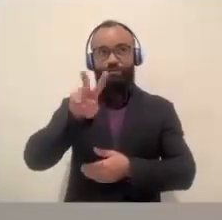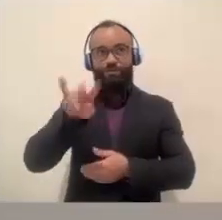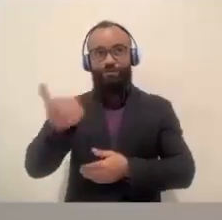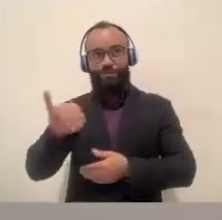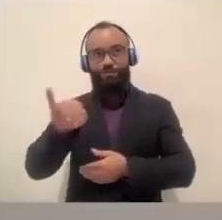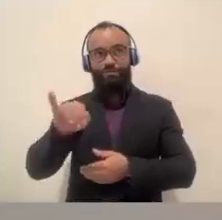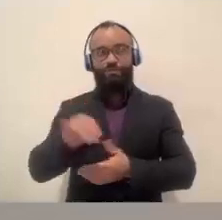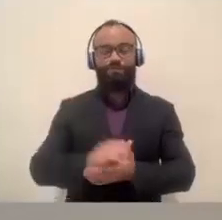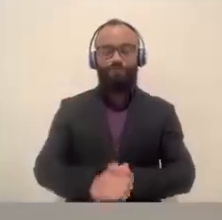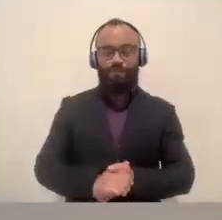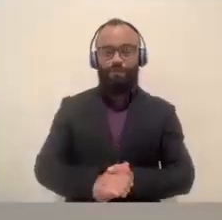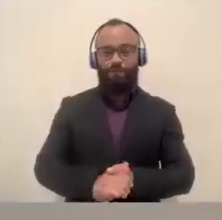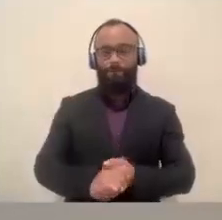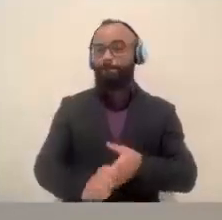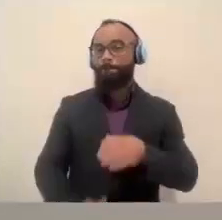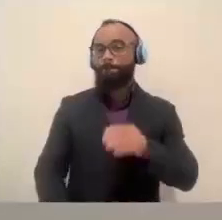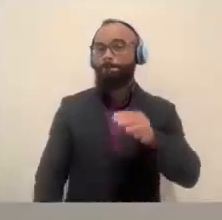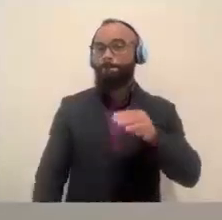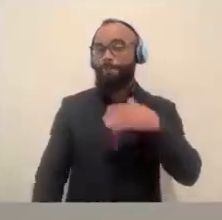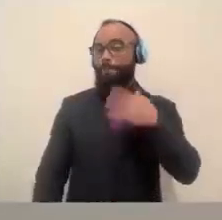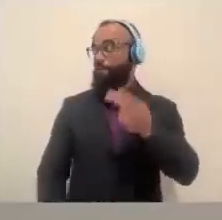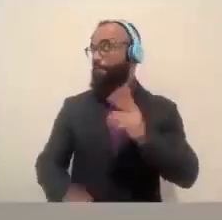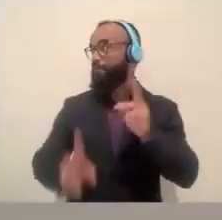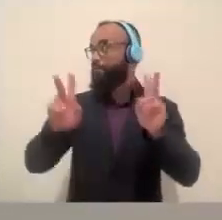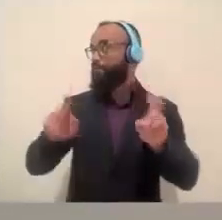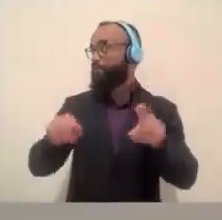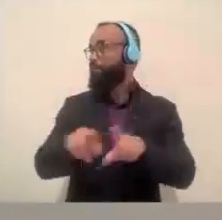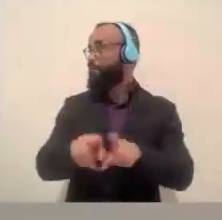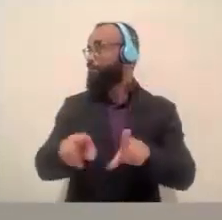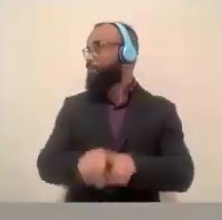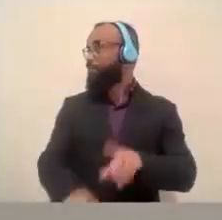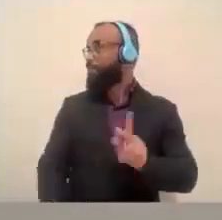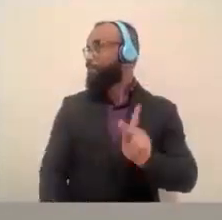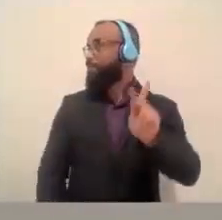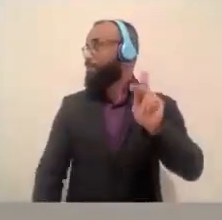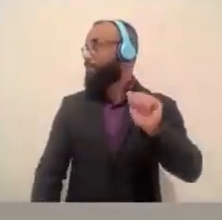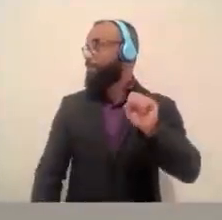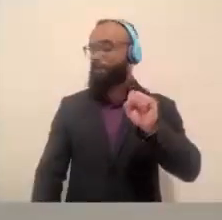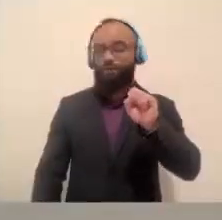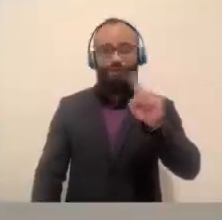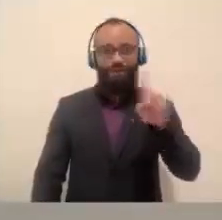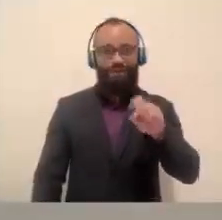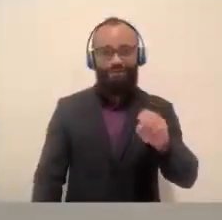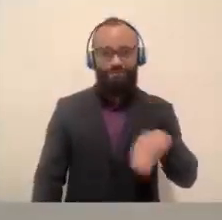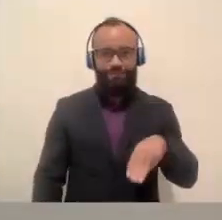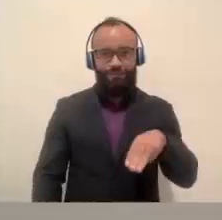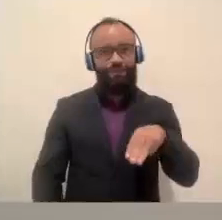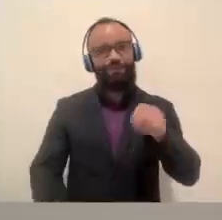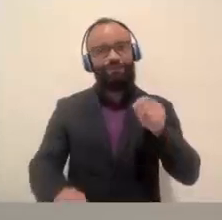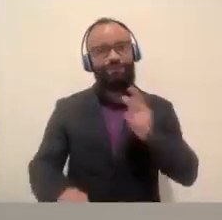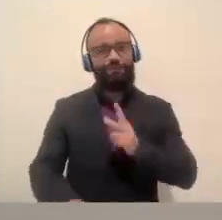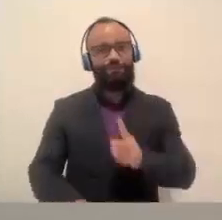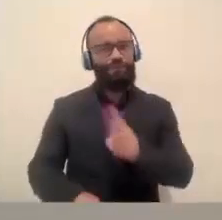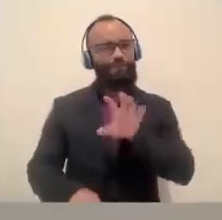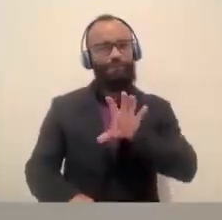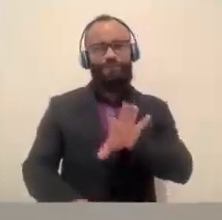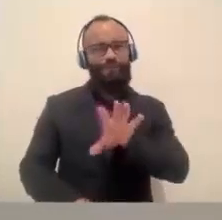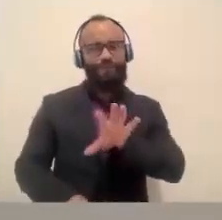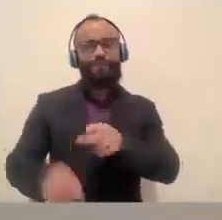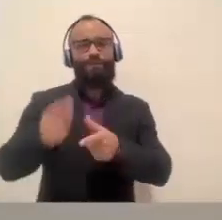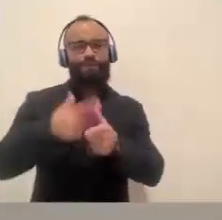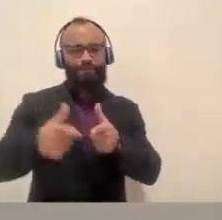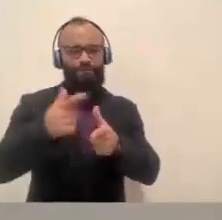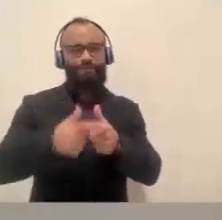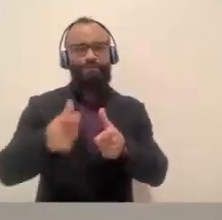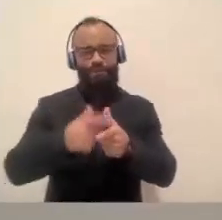sobre a CAZAM, a situação da CAZAM sempre foi essa, um grande empecilho, se Deus quiser, no